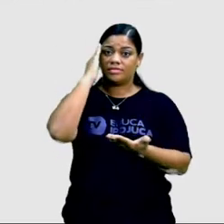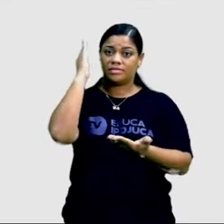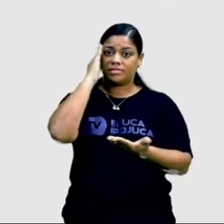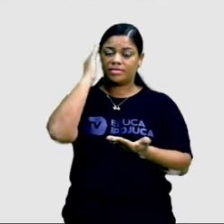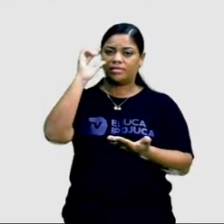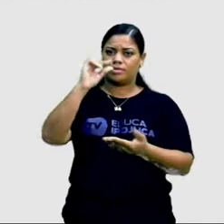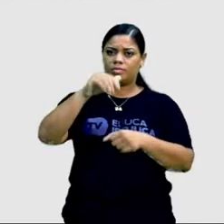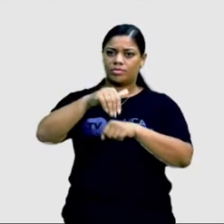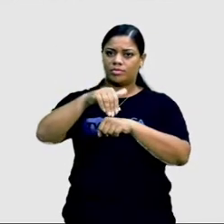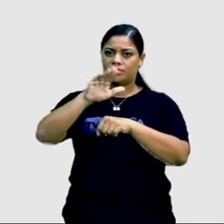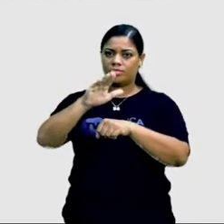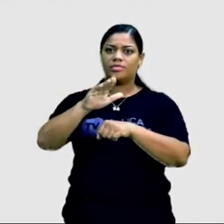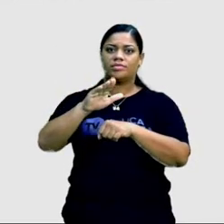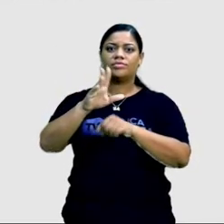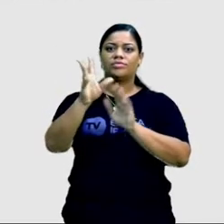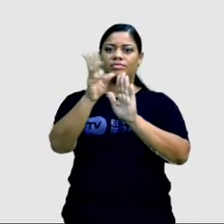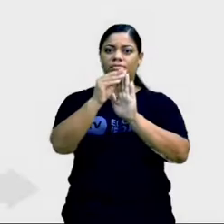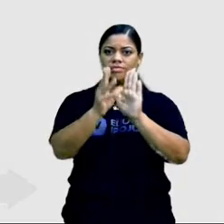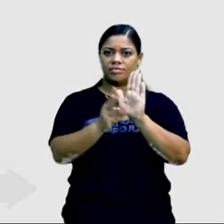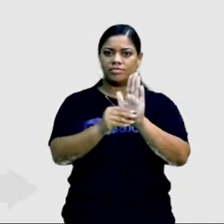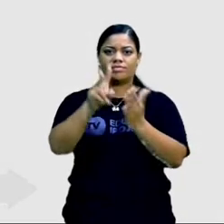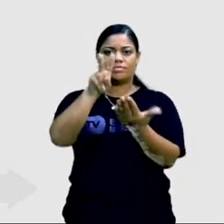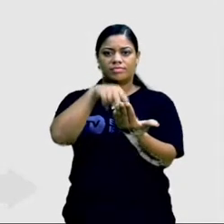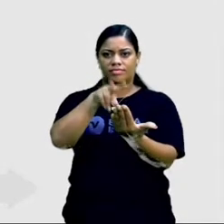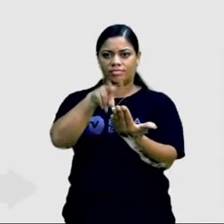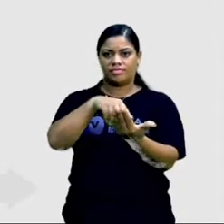um pouco mais do conteúdo que vai ser lido.